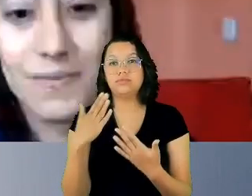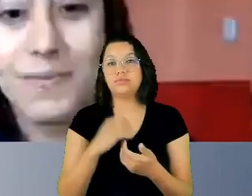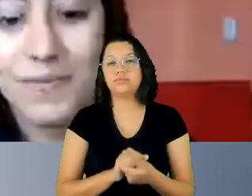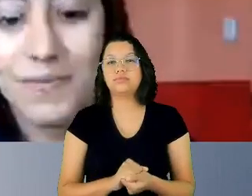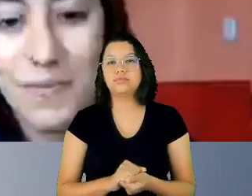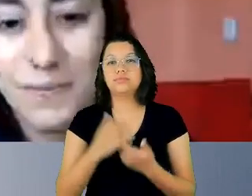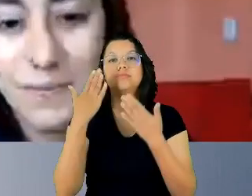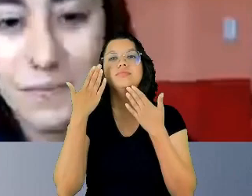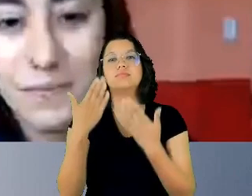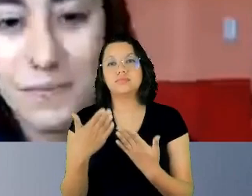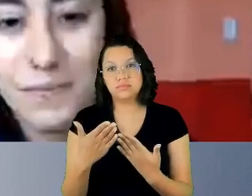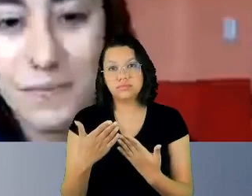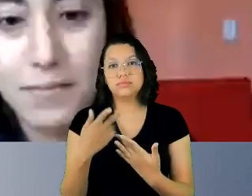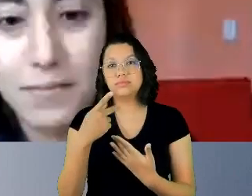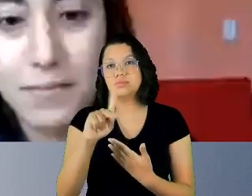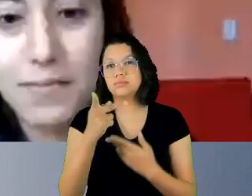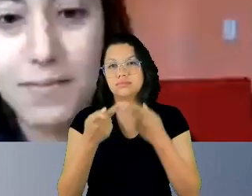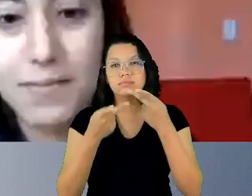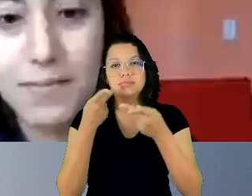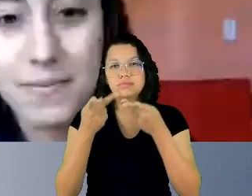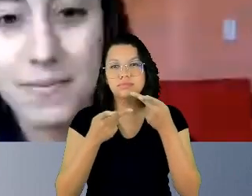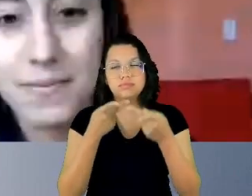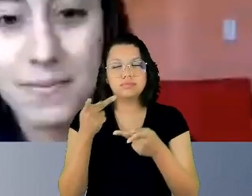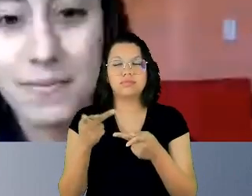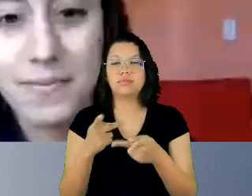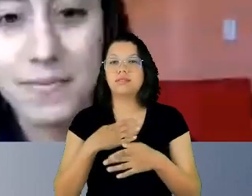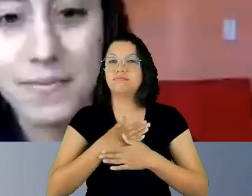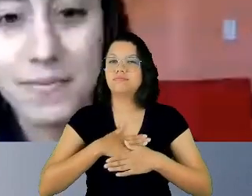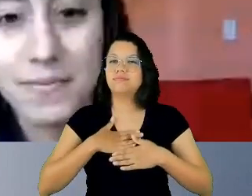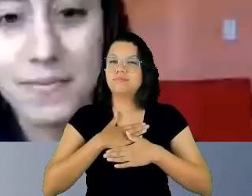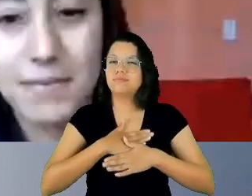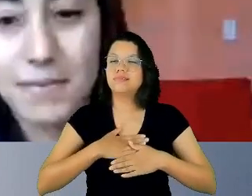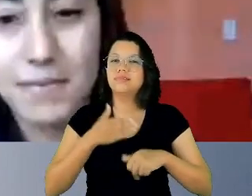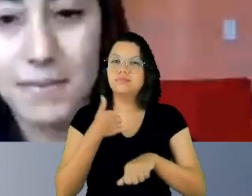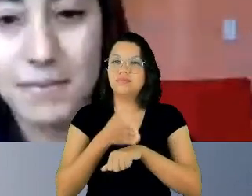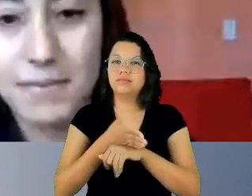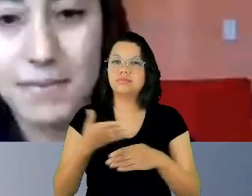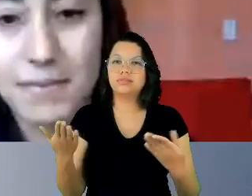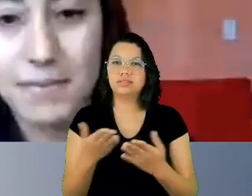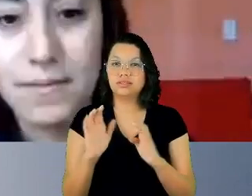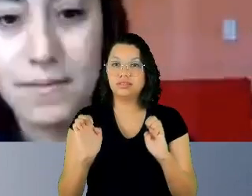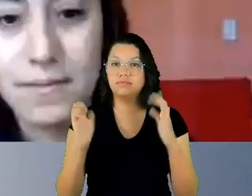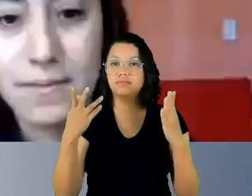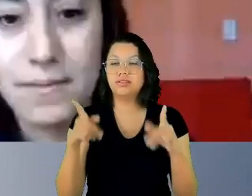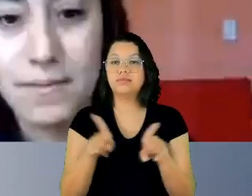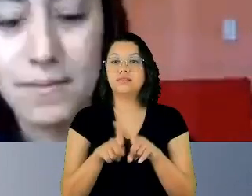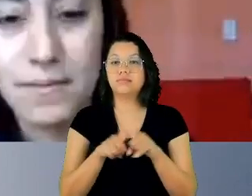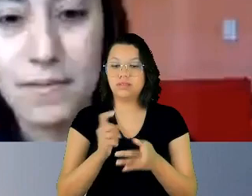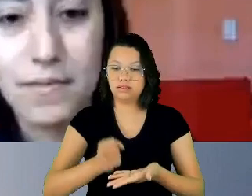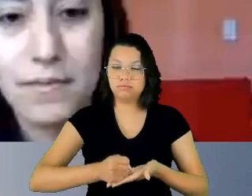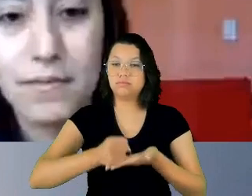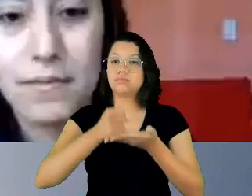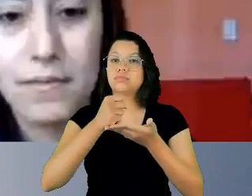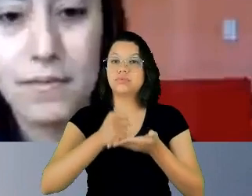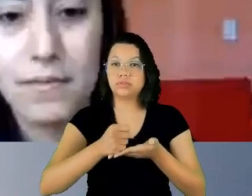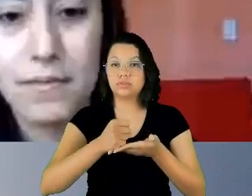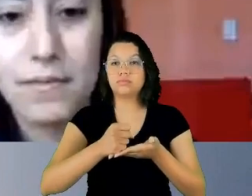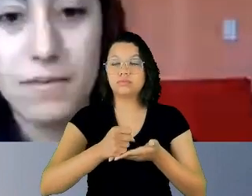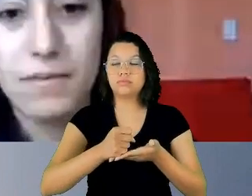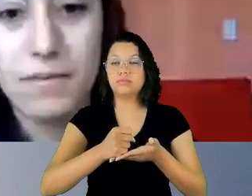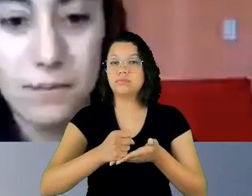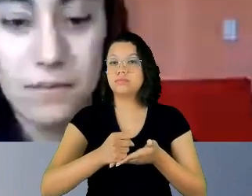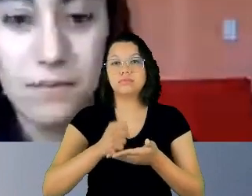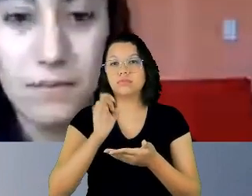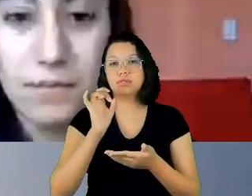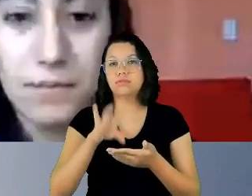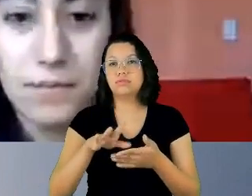participar desse evento, também como agente apoiador, não só do evento, mas também, digamos